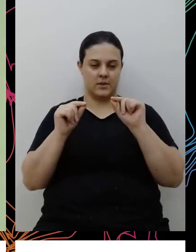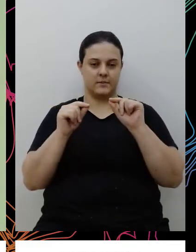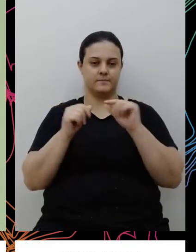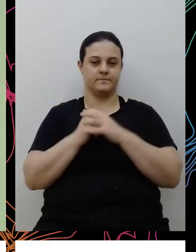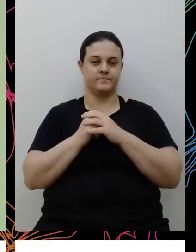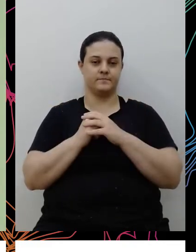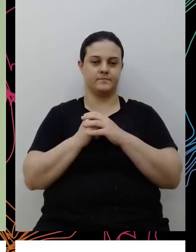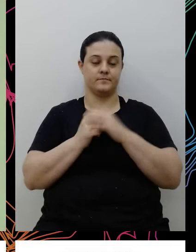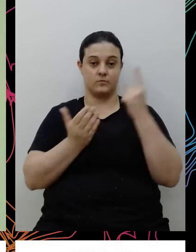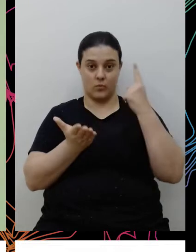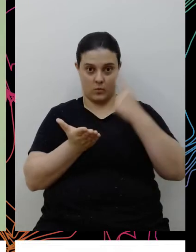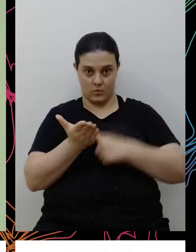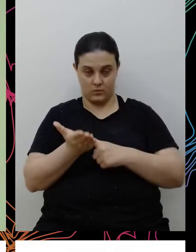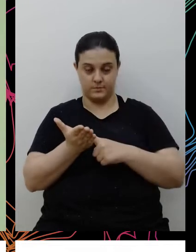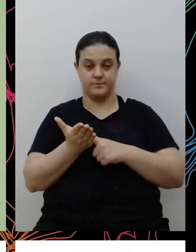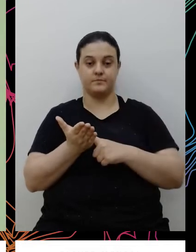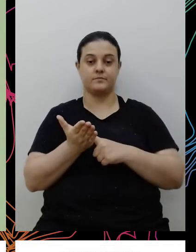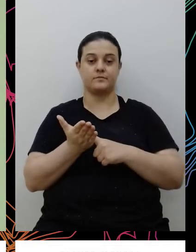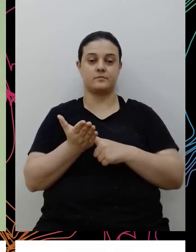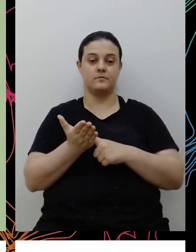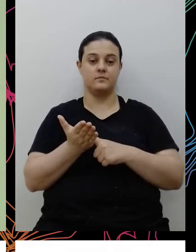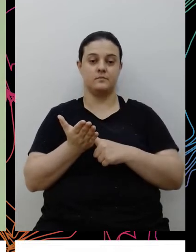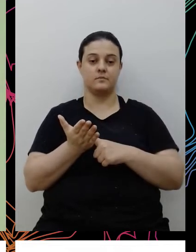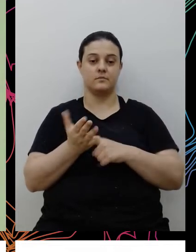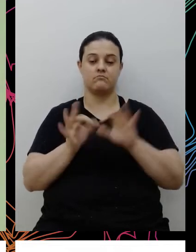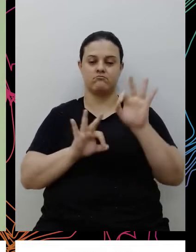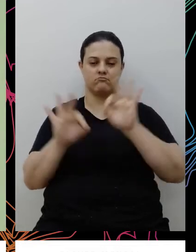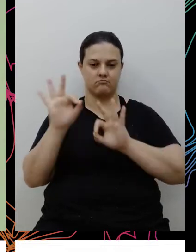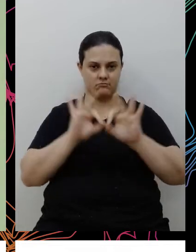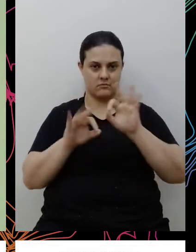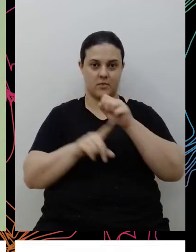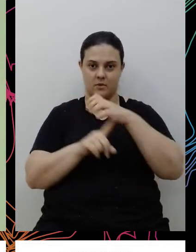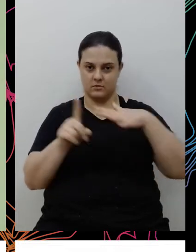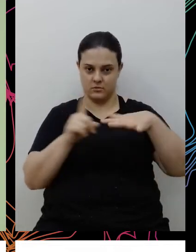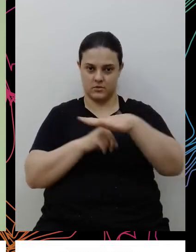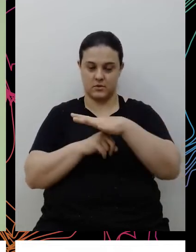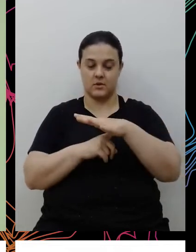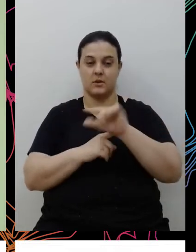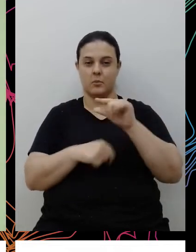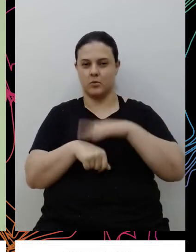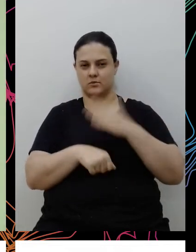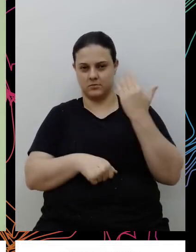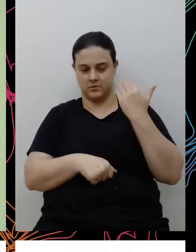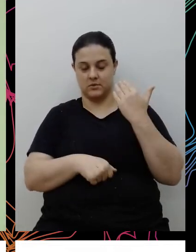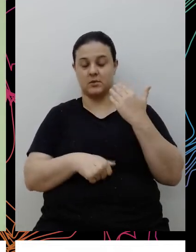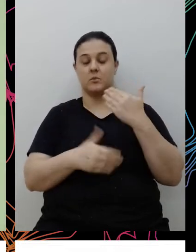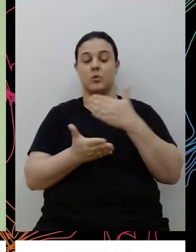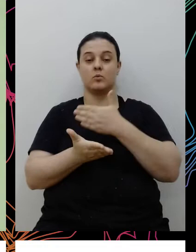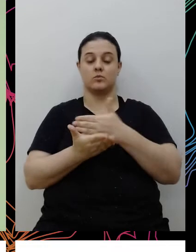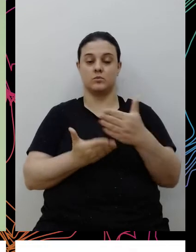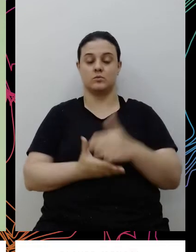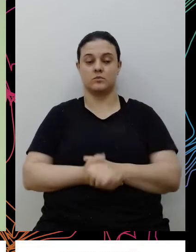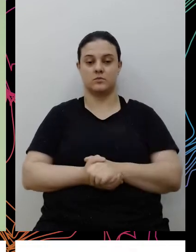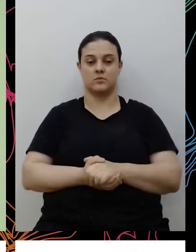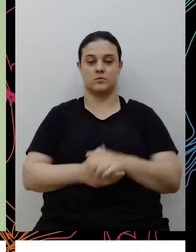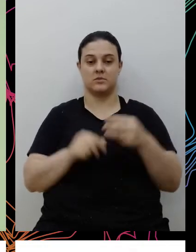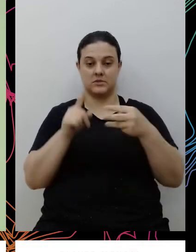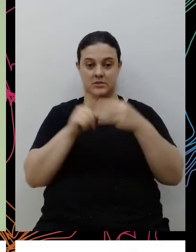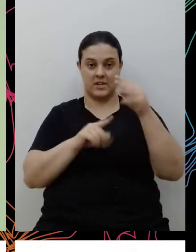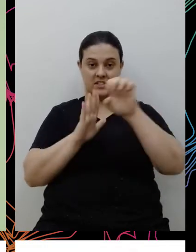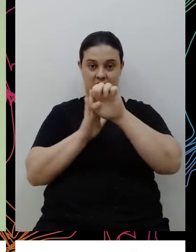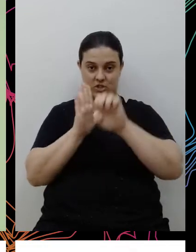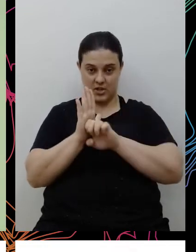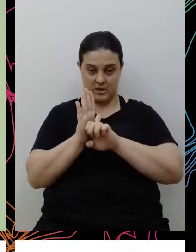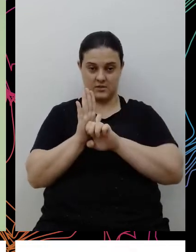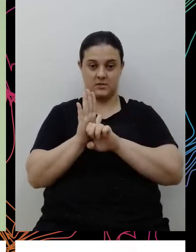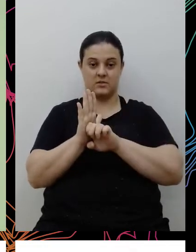desse compromisso a articular com a sociedade, então recentemente a gente lançou três editais, né,